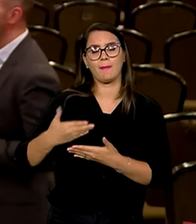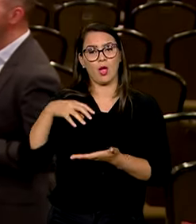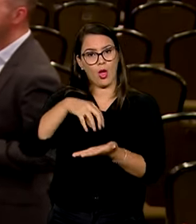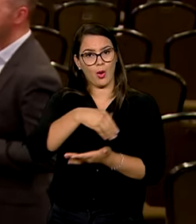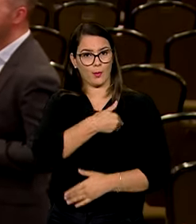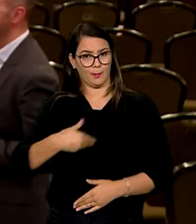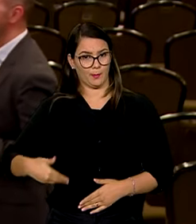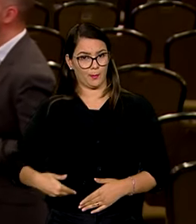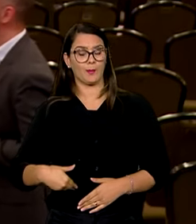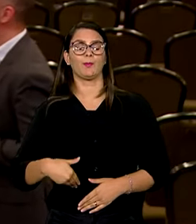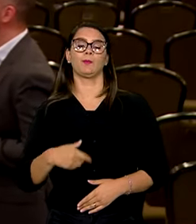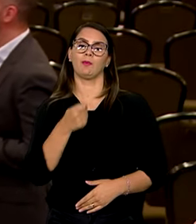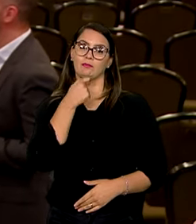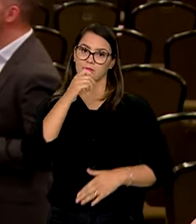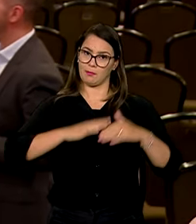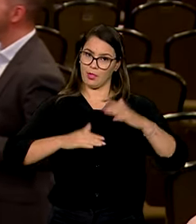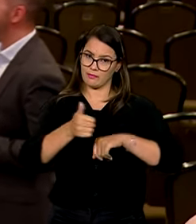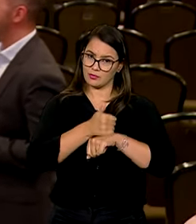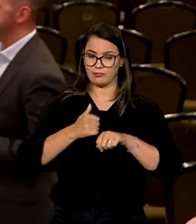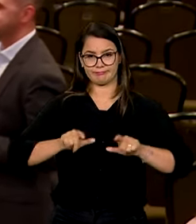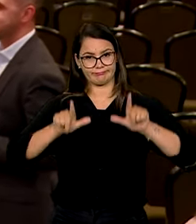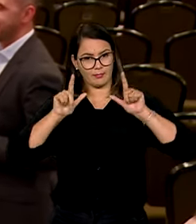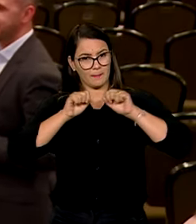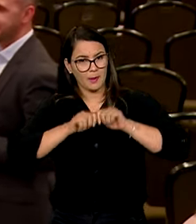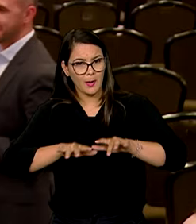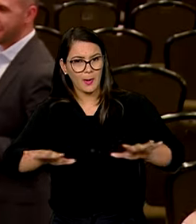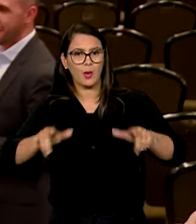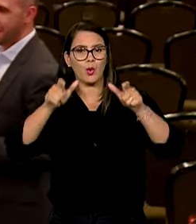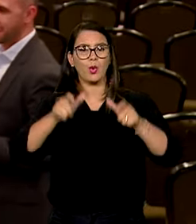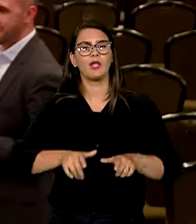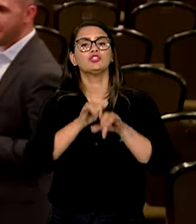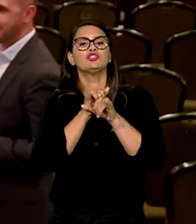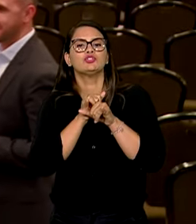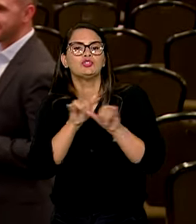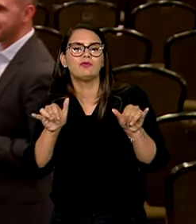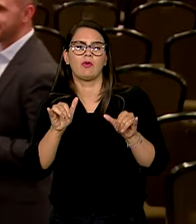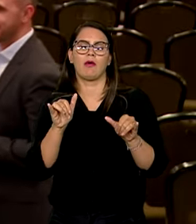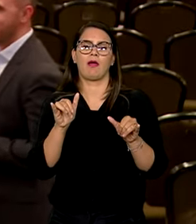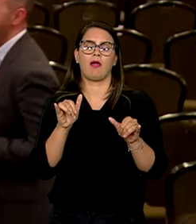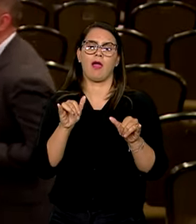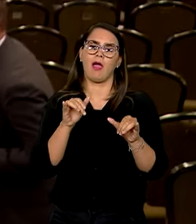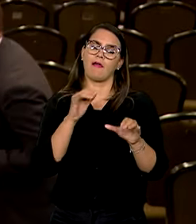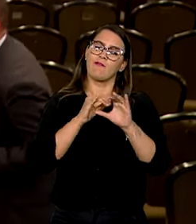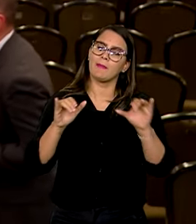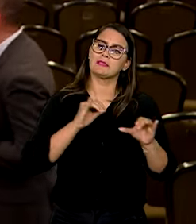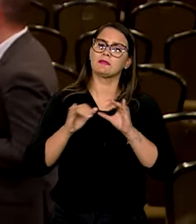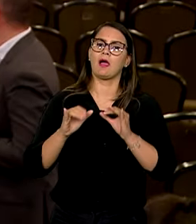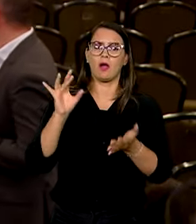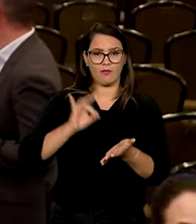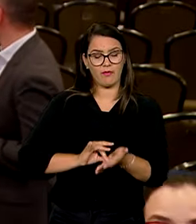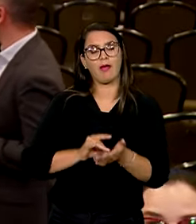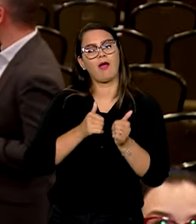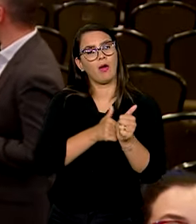públicos e veículos de imprensa, por exemplo, para ampliar os espaços de divulgação de informações confiáveis, por